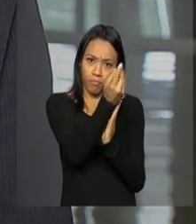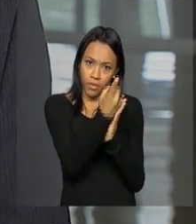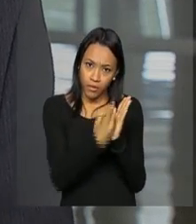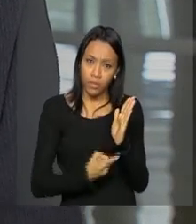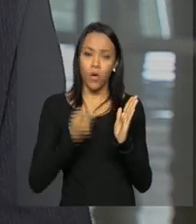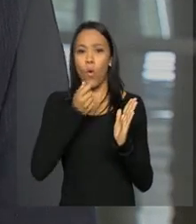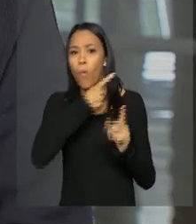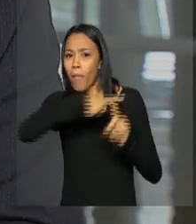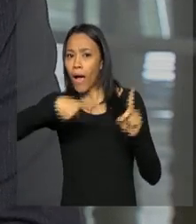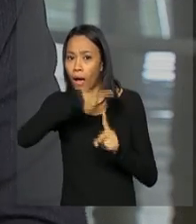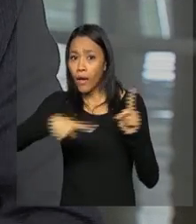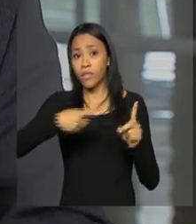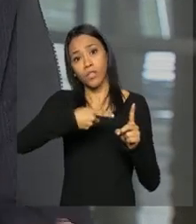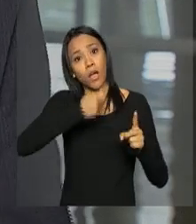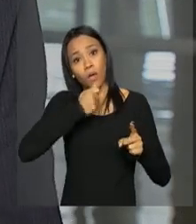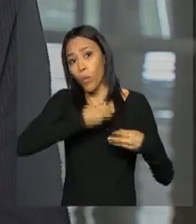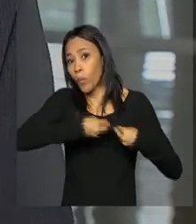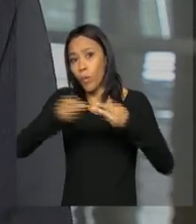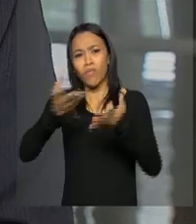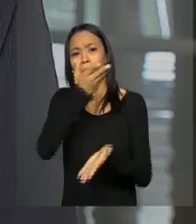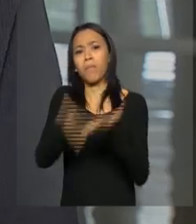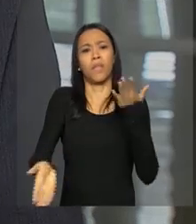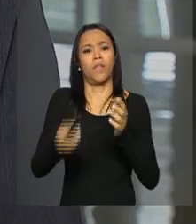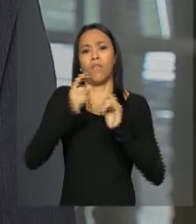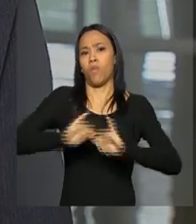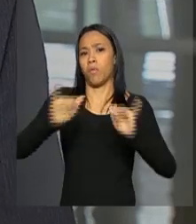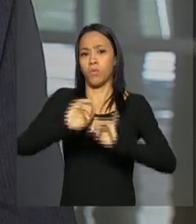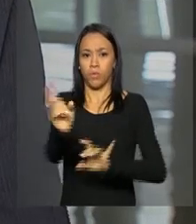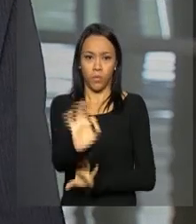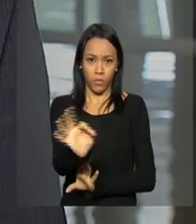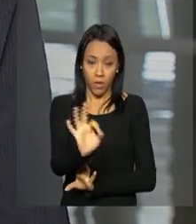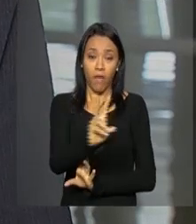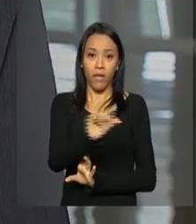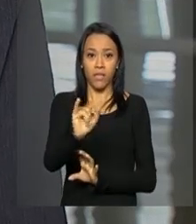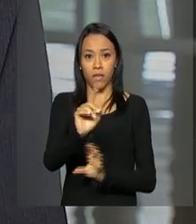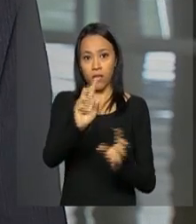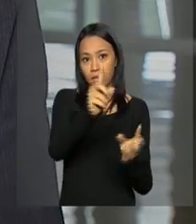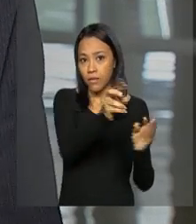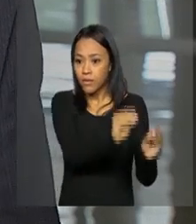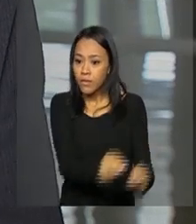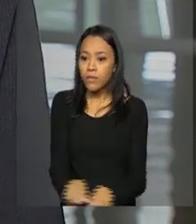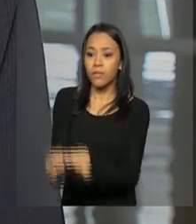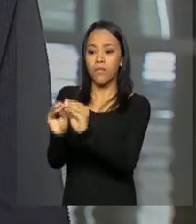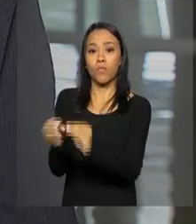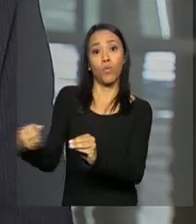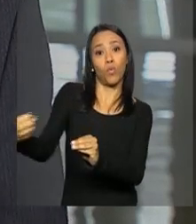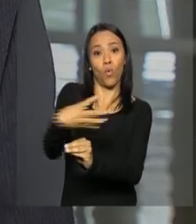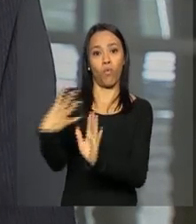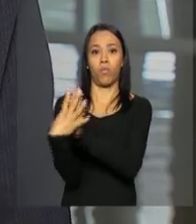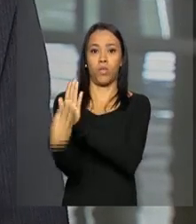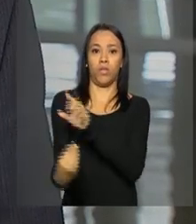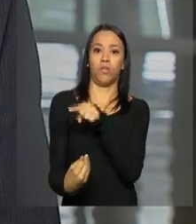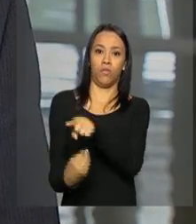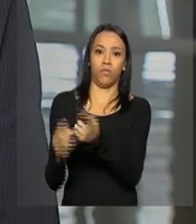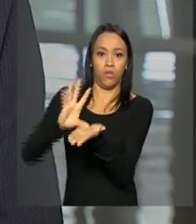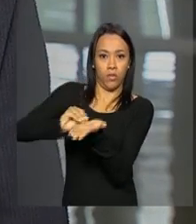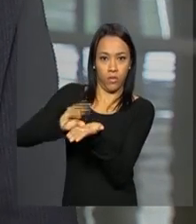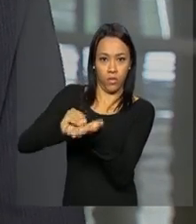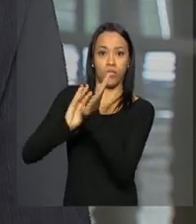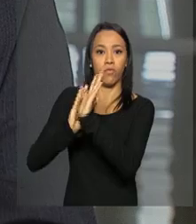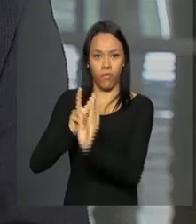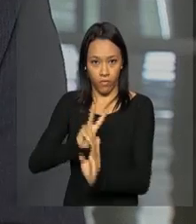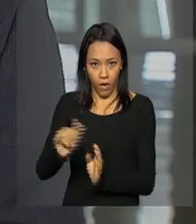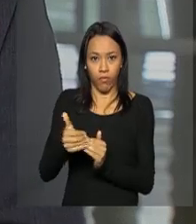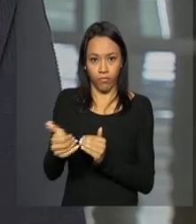envio dessa declaração, também não vai perder os dados, porque eles vão ser transferidos para a nova versão. Até agora há pouco, às 11 horas da